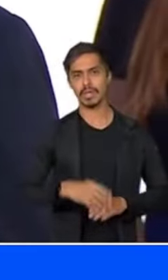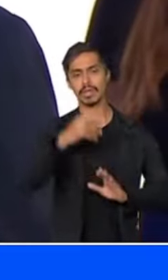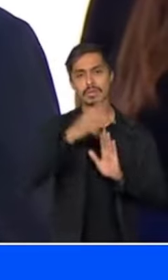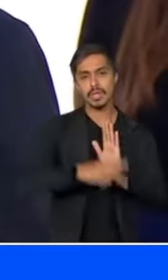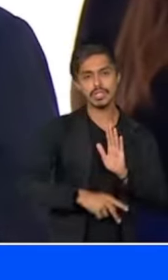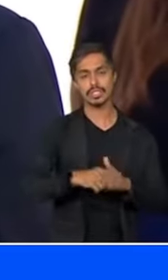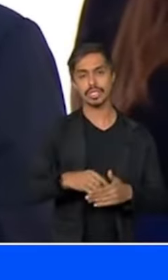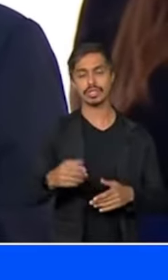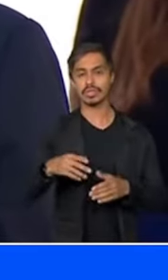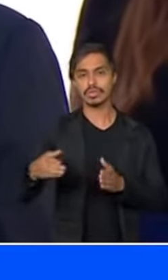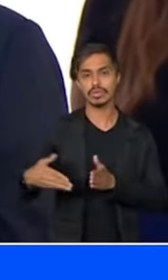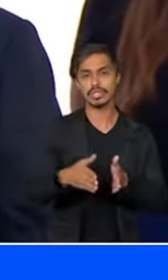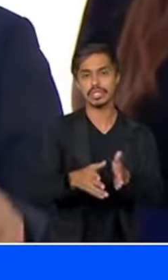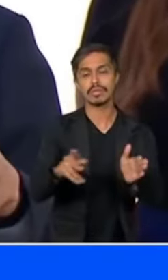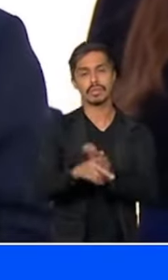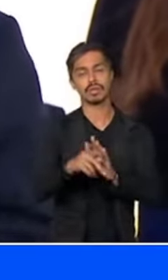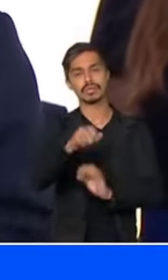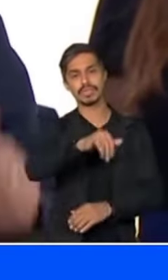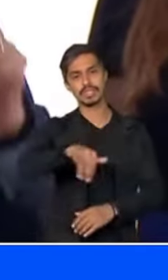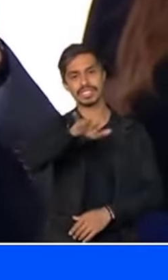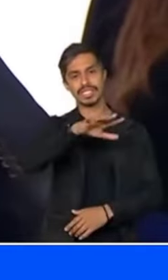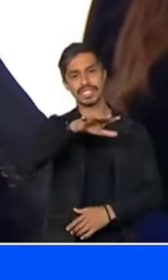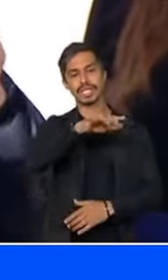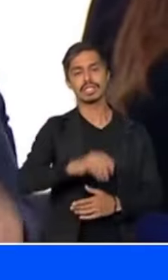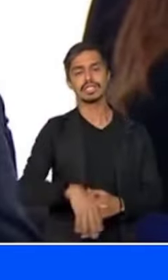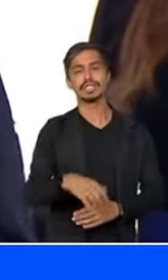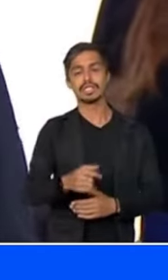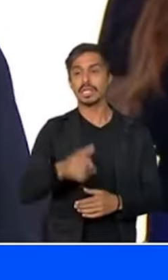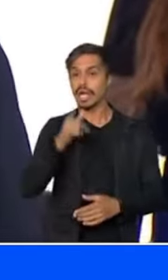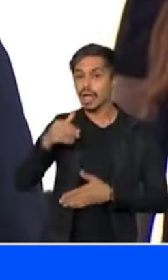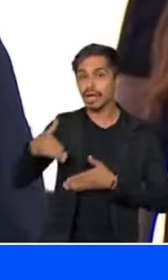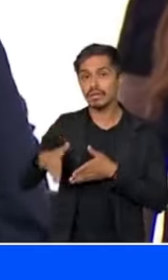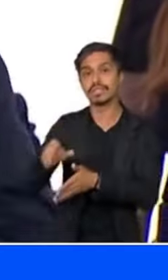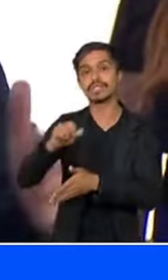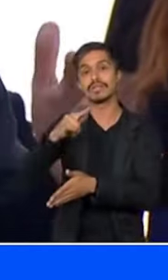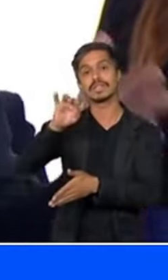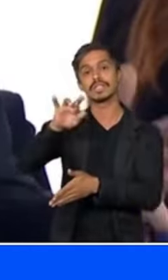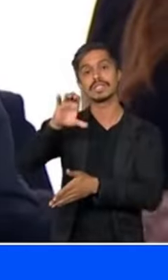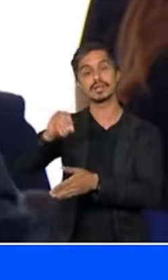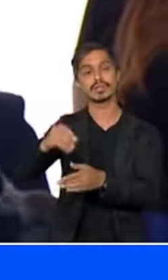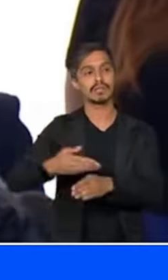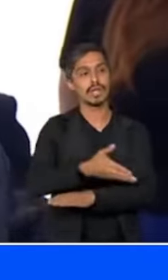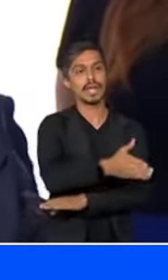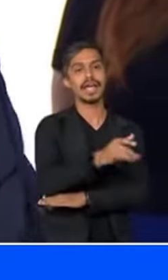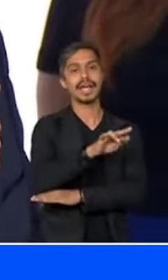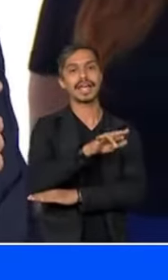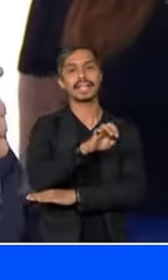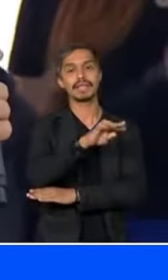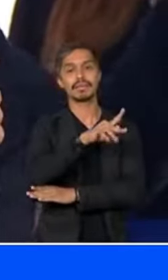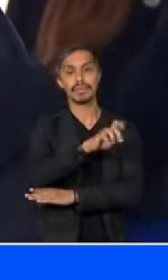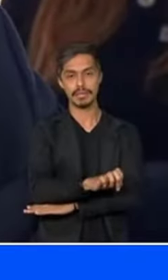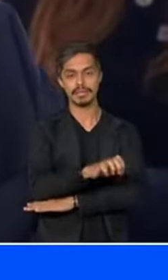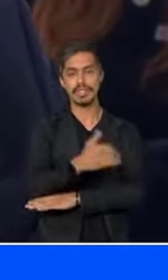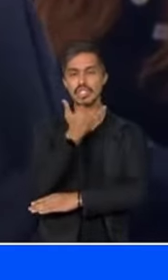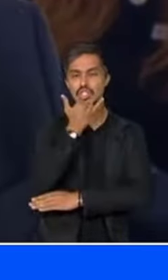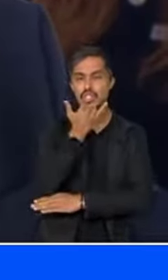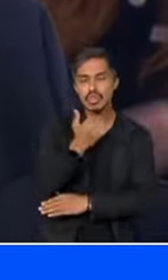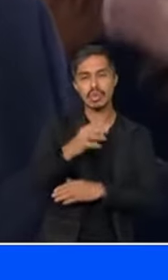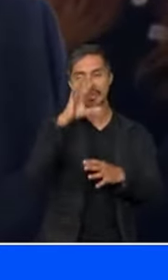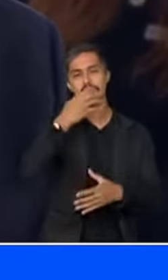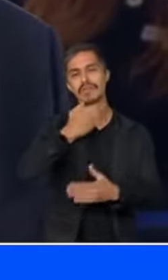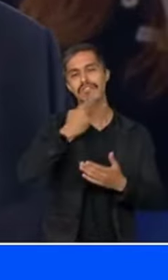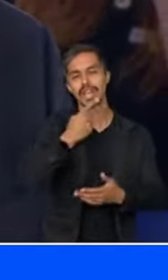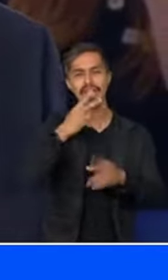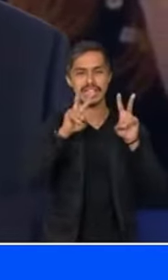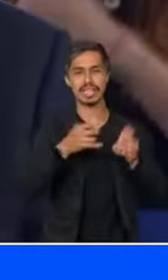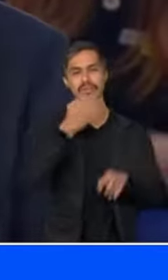chamado Canal do Sertão Leva a água do São Francisco para o Araripe Vocês me desculpem aqui Eu falar só de frutas É porque eu só entendo de frutas